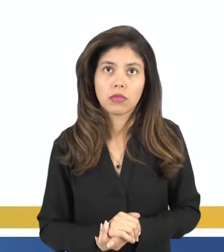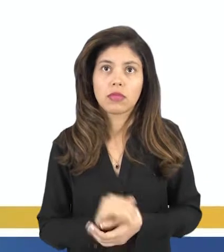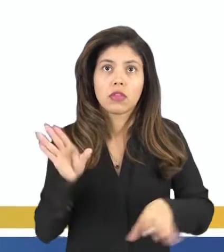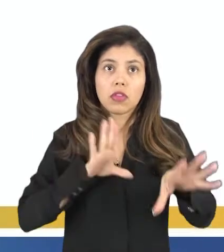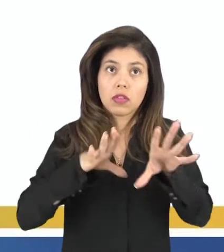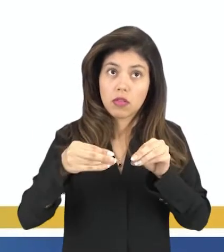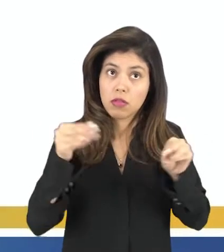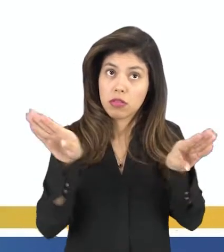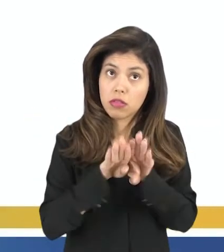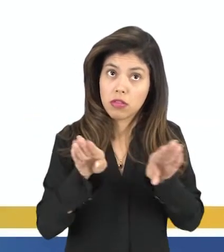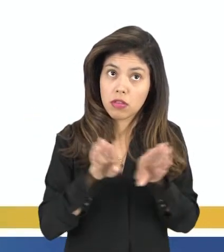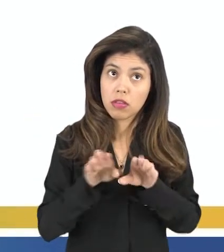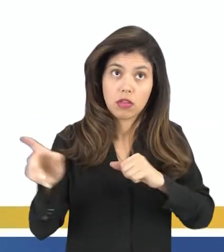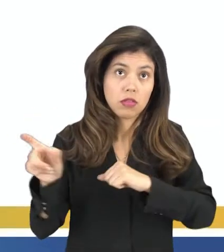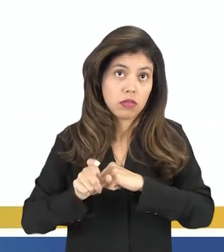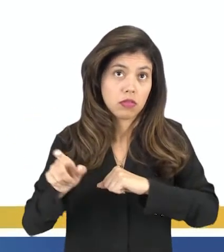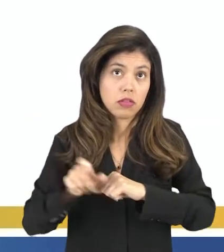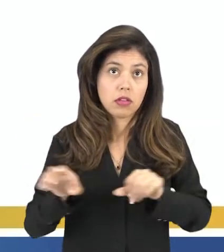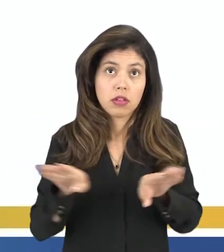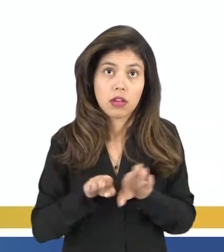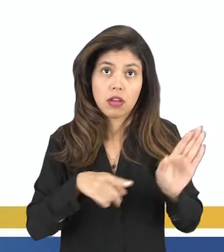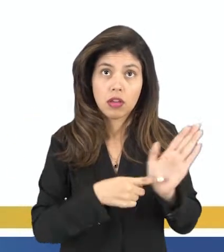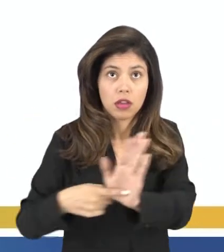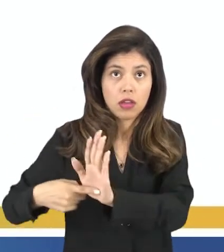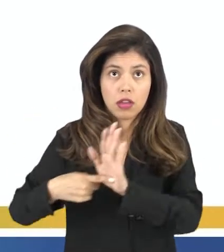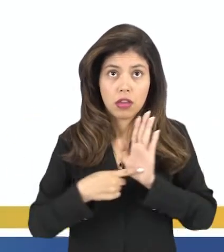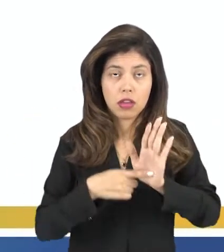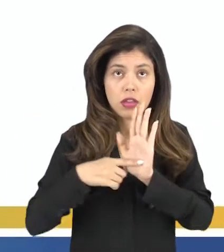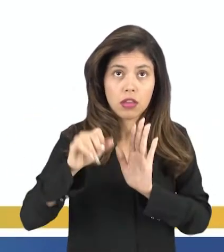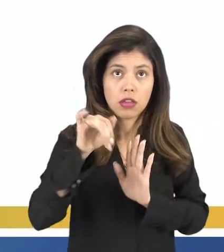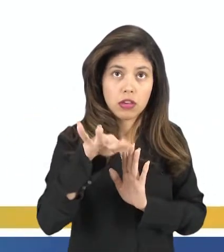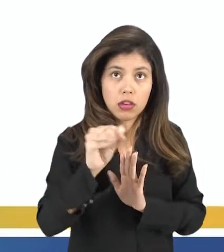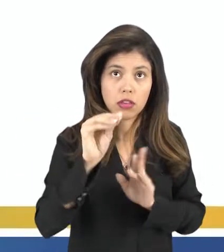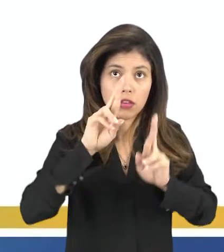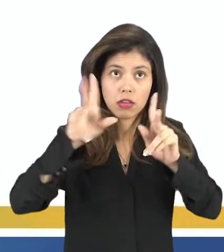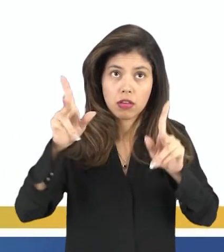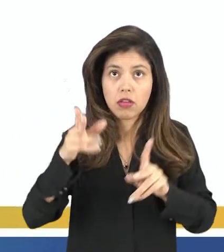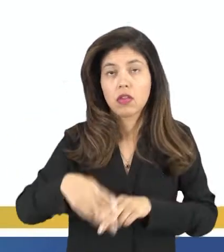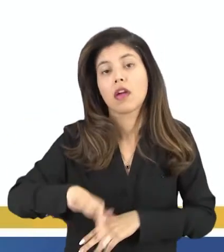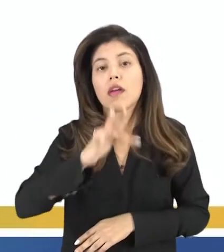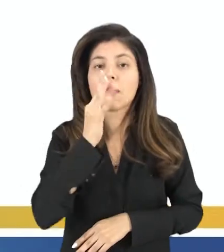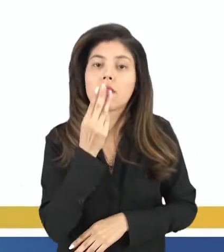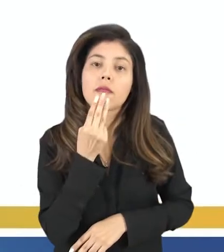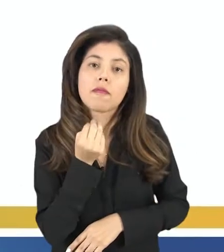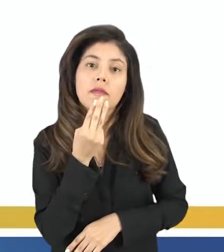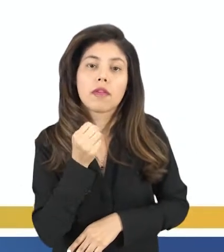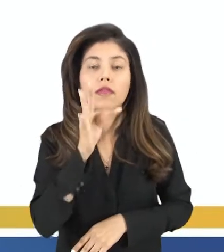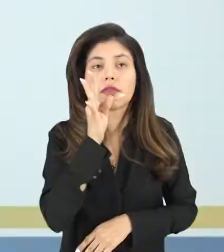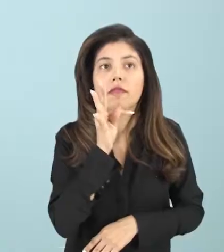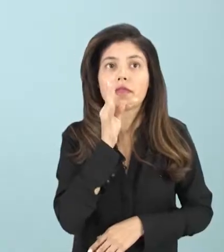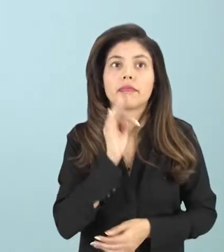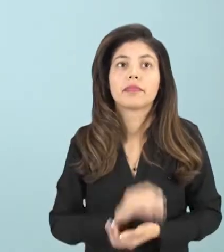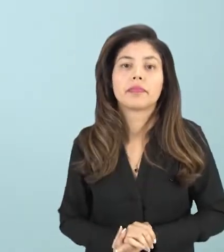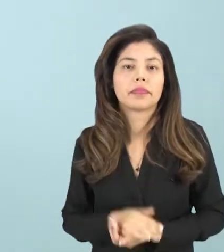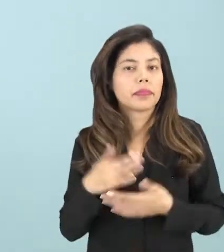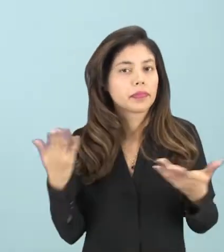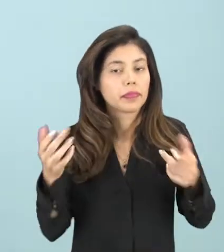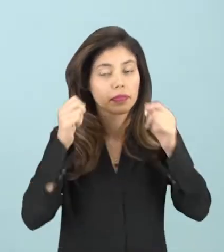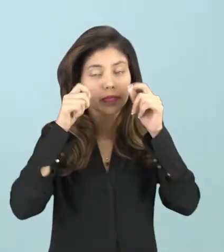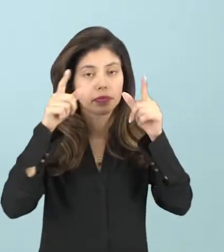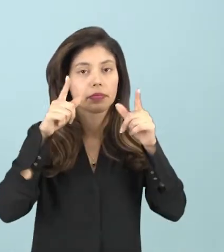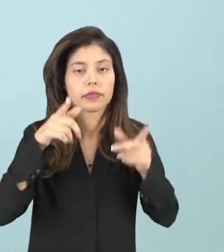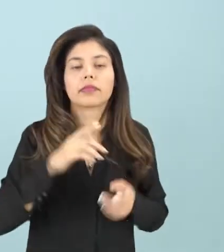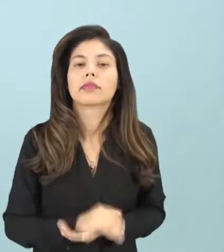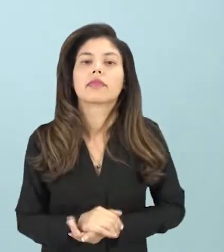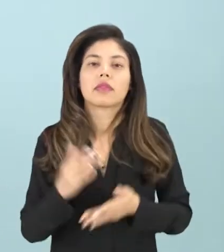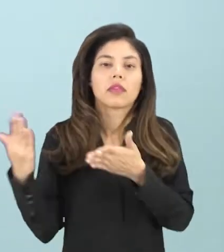formando sujeitos e atribuindo status diferente a machos e fêmeas. Então prestem bem atenção.